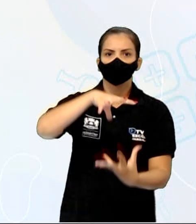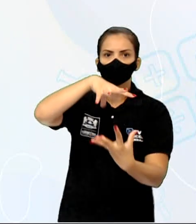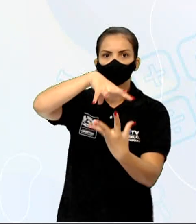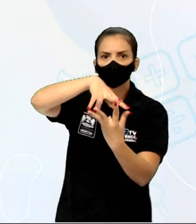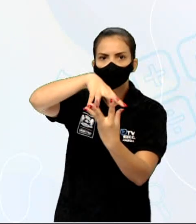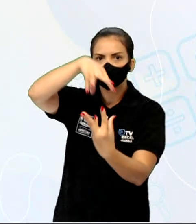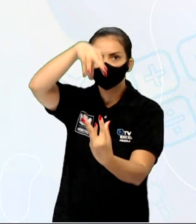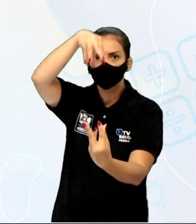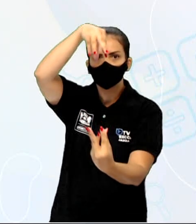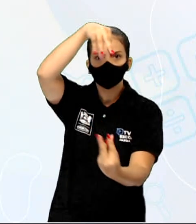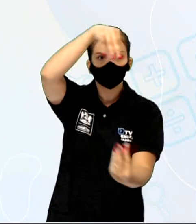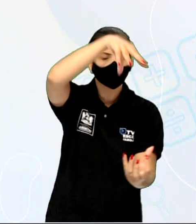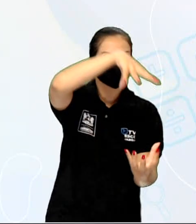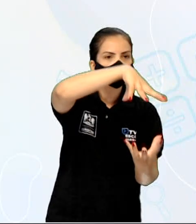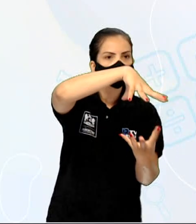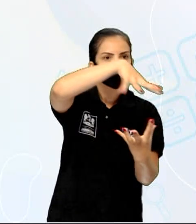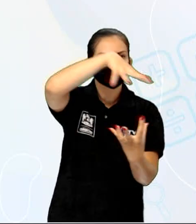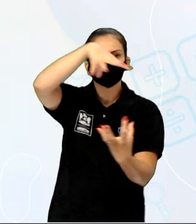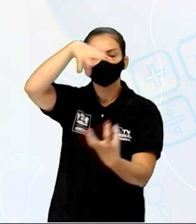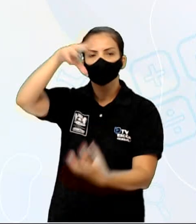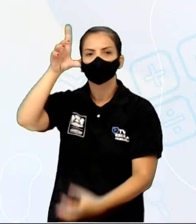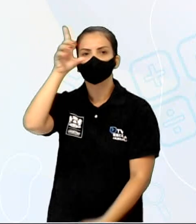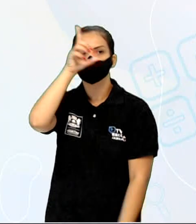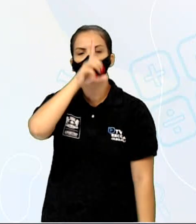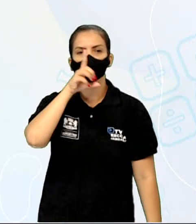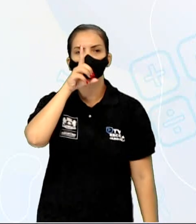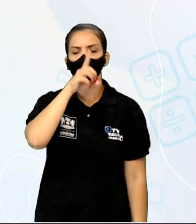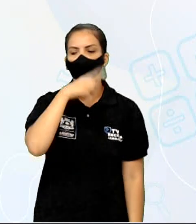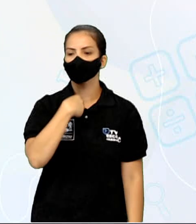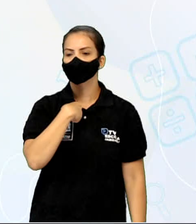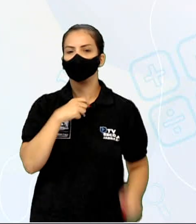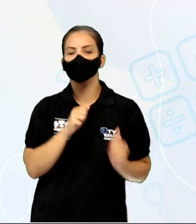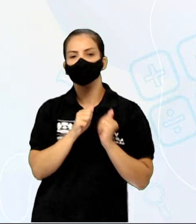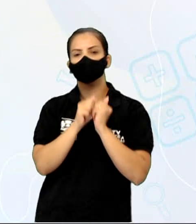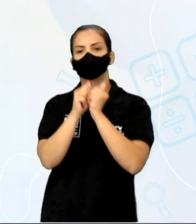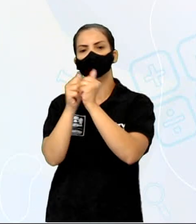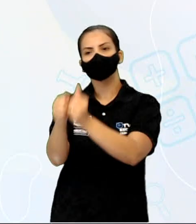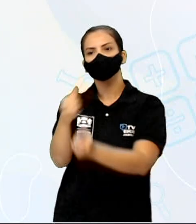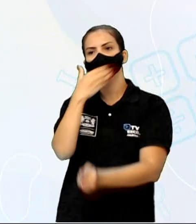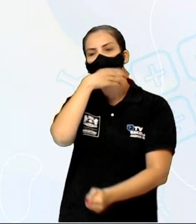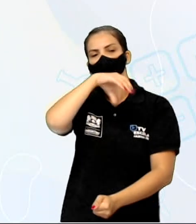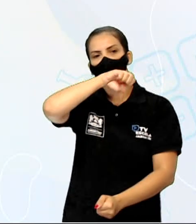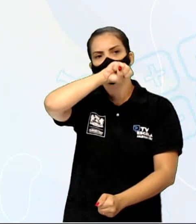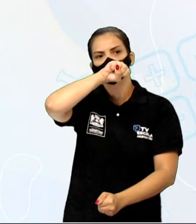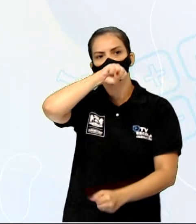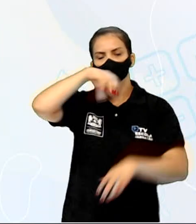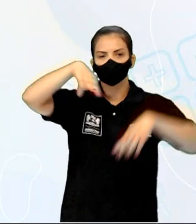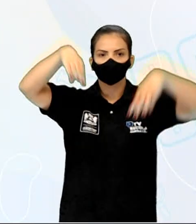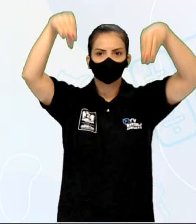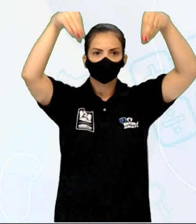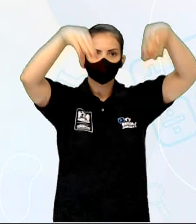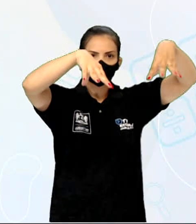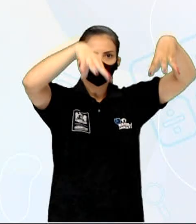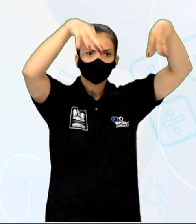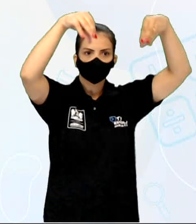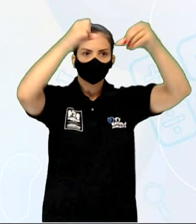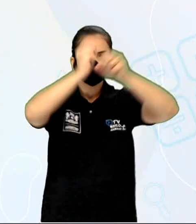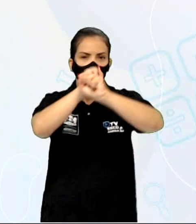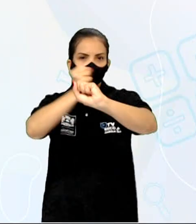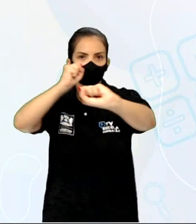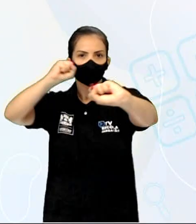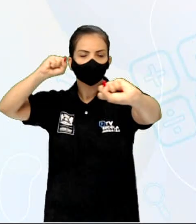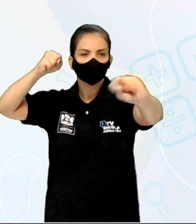domingo, lá vou eu, com os meus pais, visitar um castelo imenso, grande até demais.